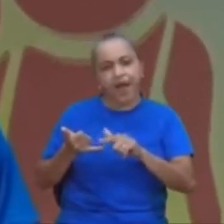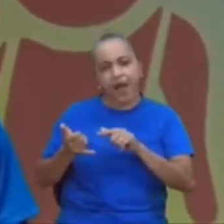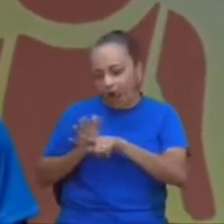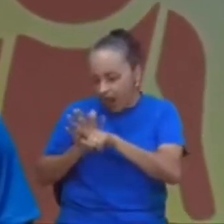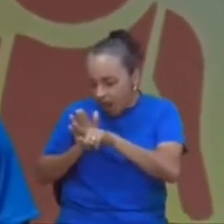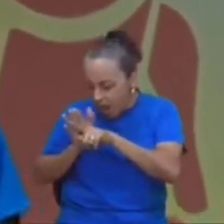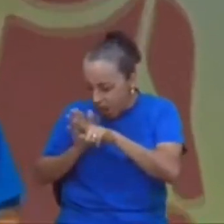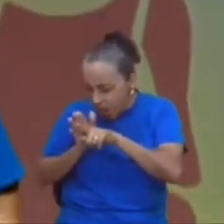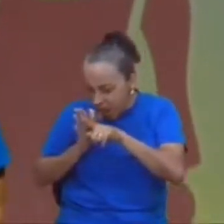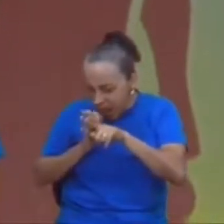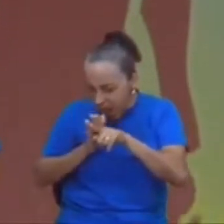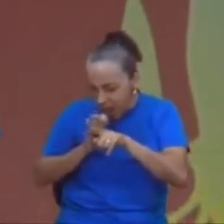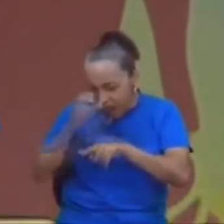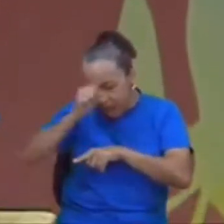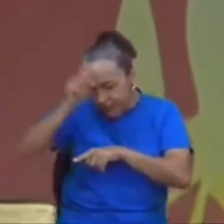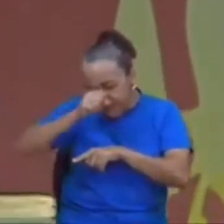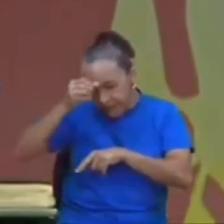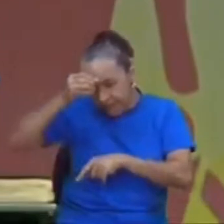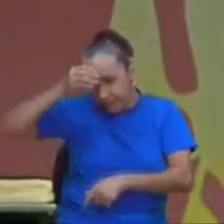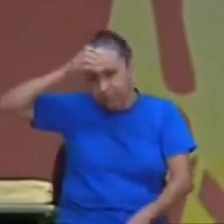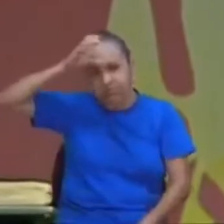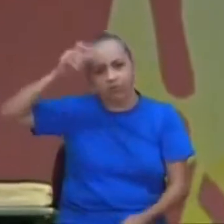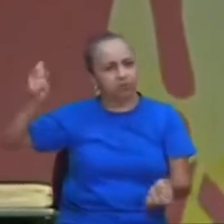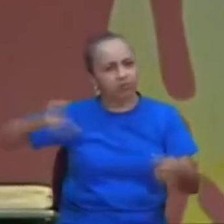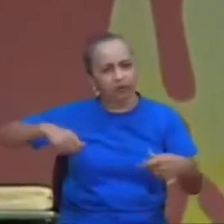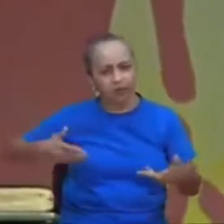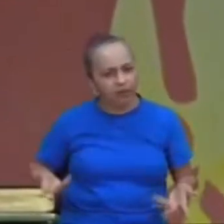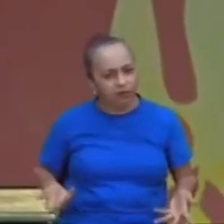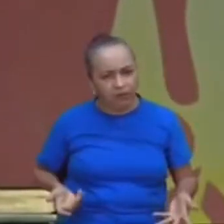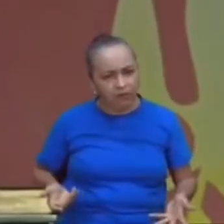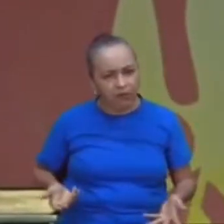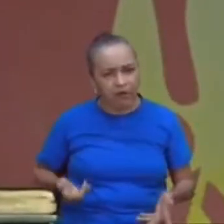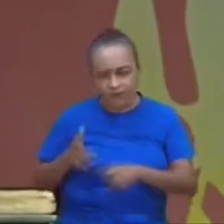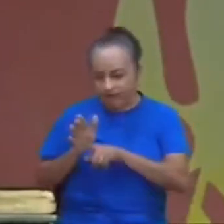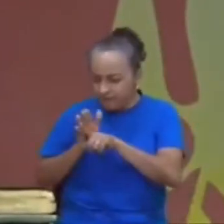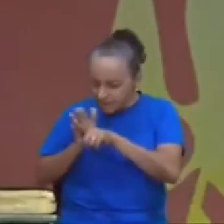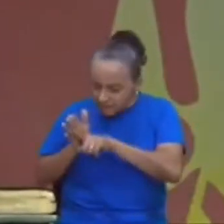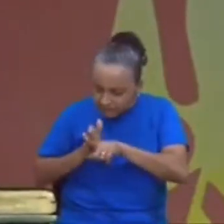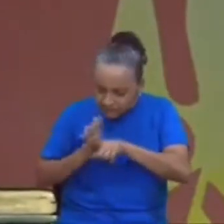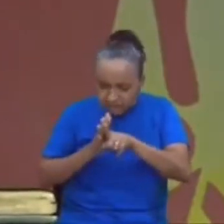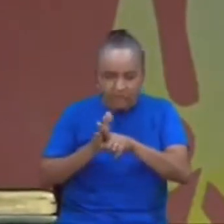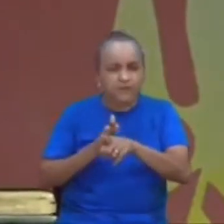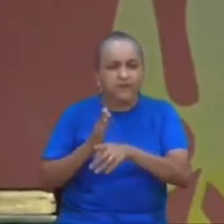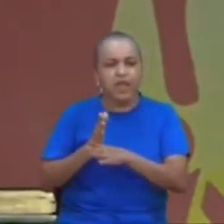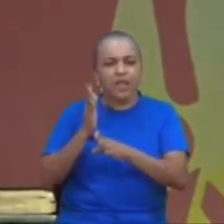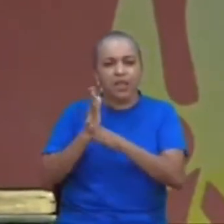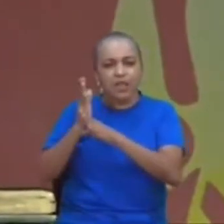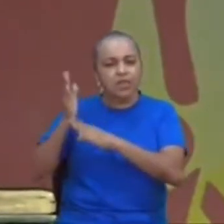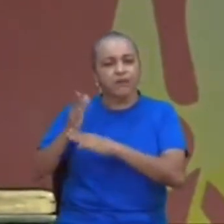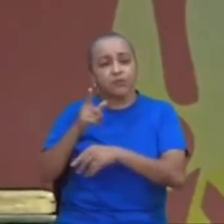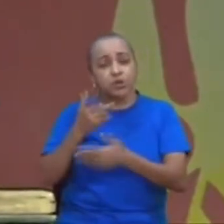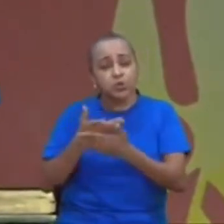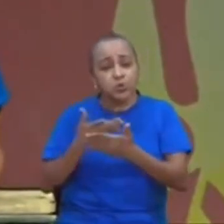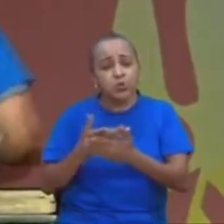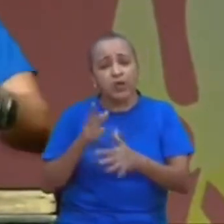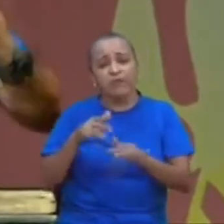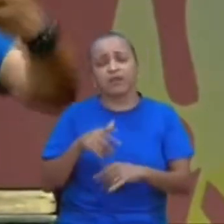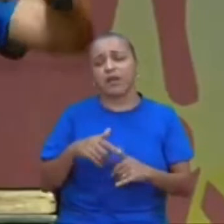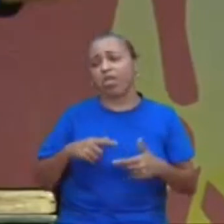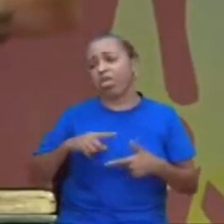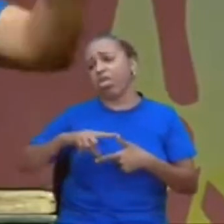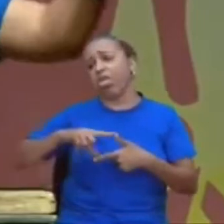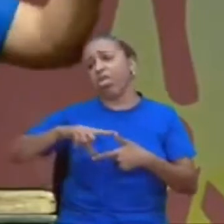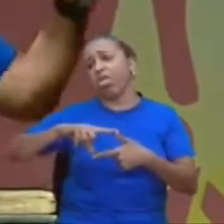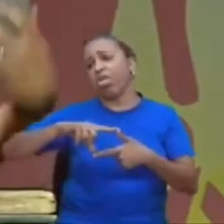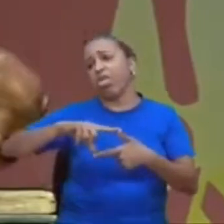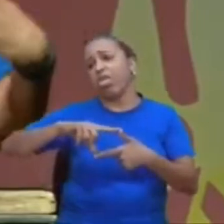entendeu, se você souber achar as coisas, você, você vai, ter esse conhecimento, você estuda, em vez de você ficar, sabe,